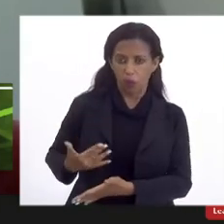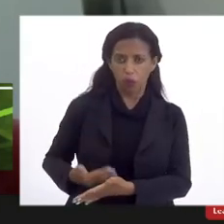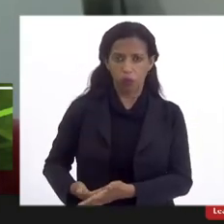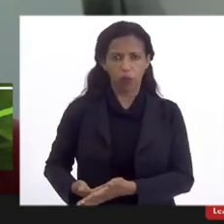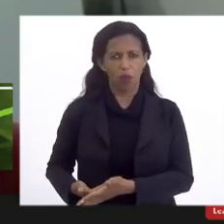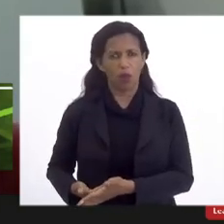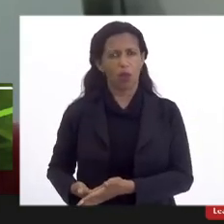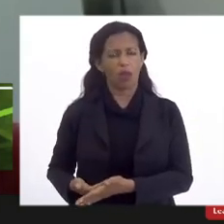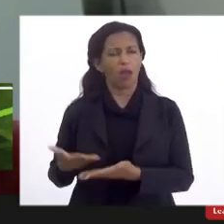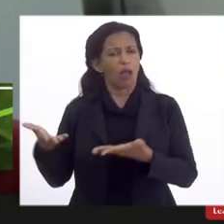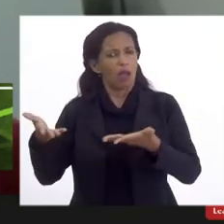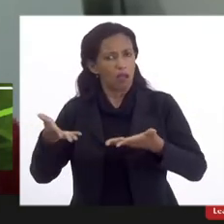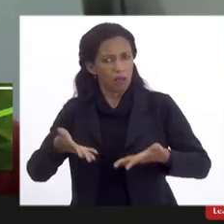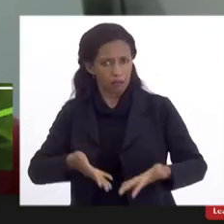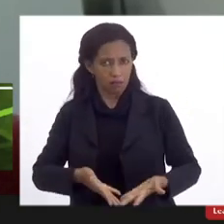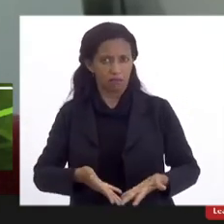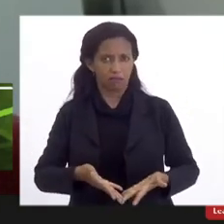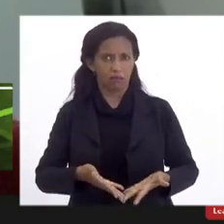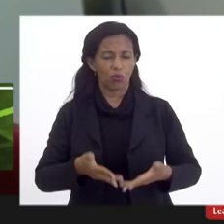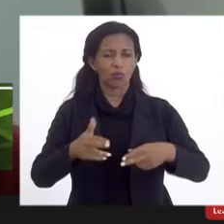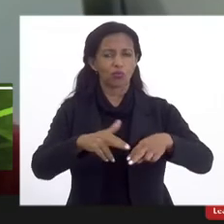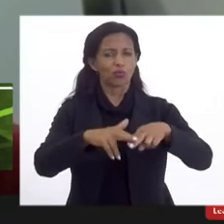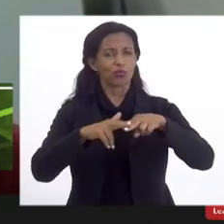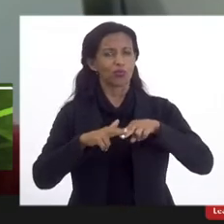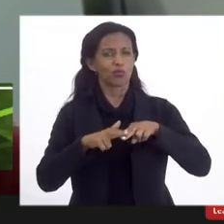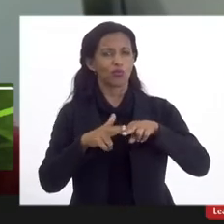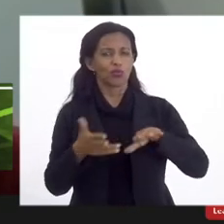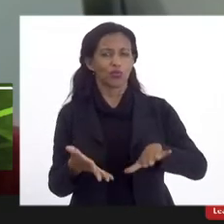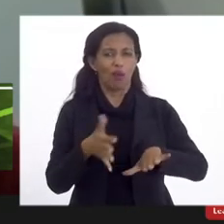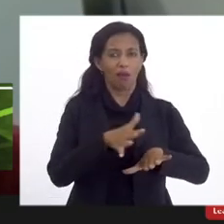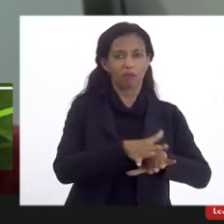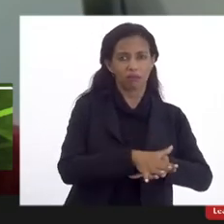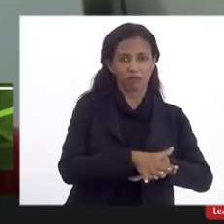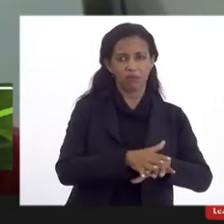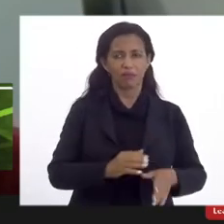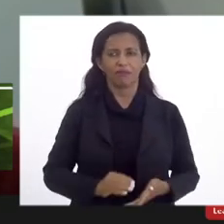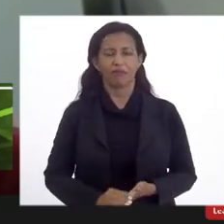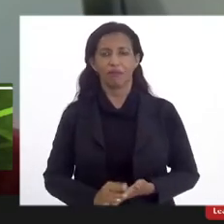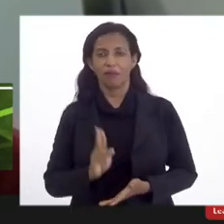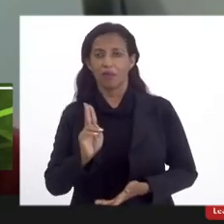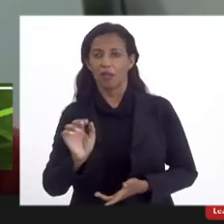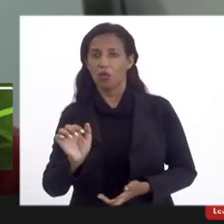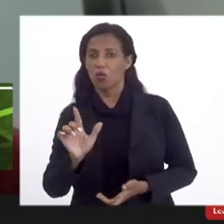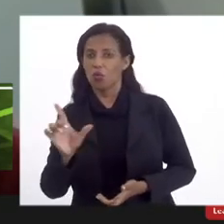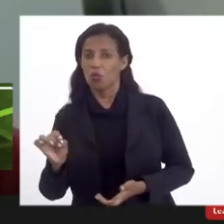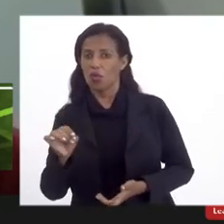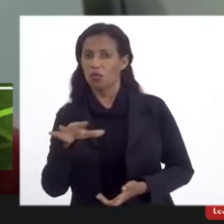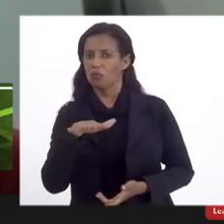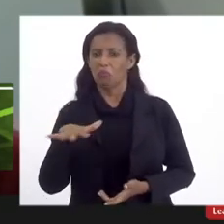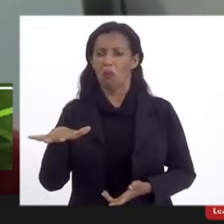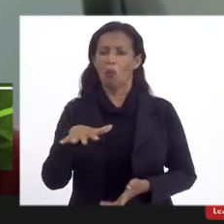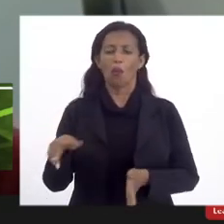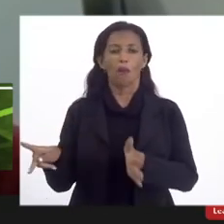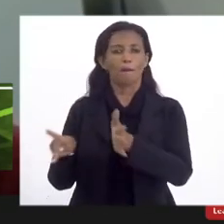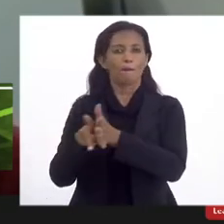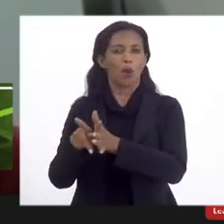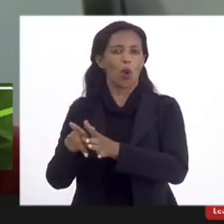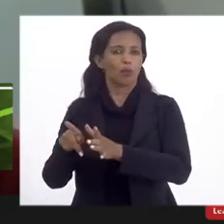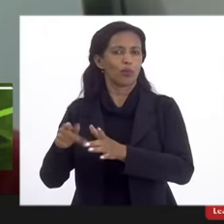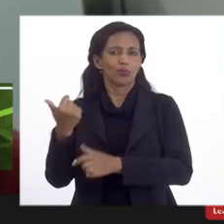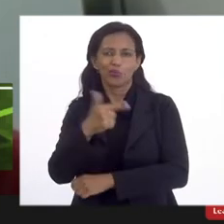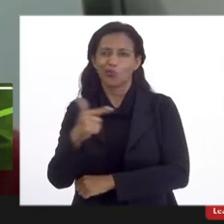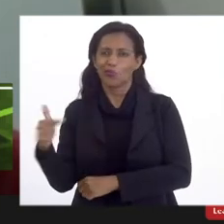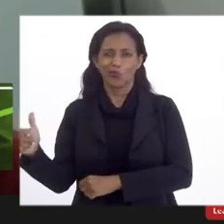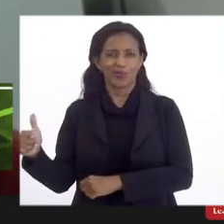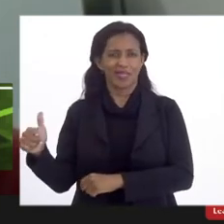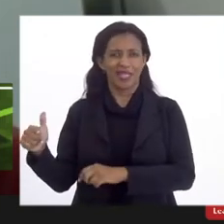que justificando os motivos da incorporação. A UESO não conseguiu campus próprio, nem status